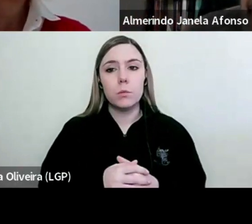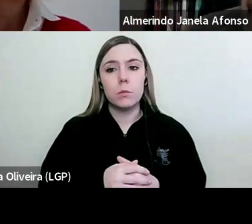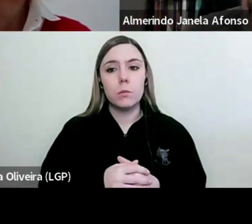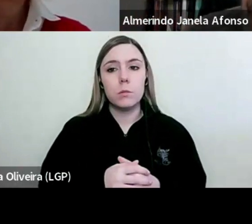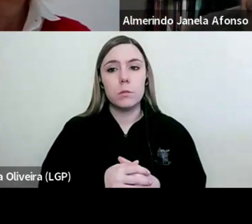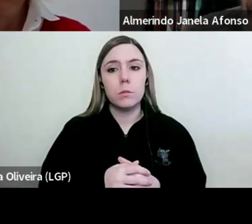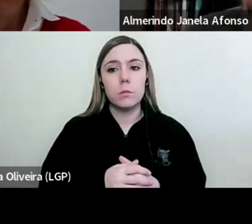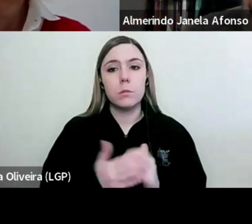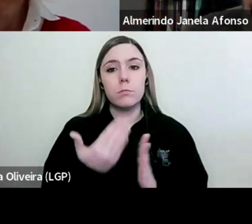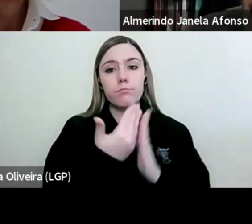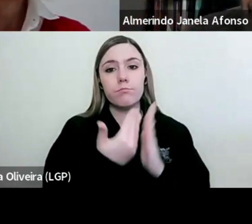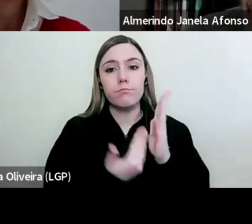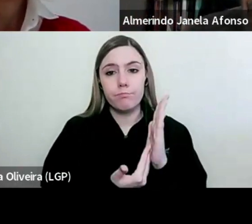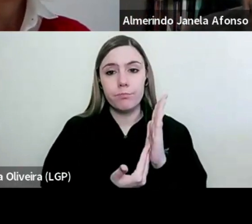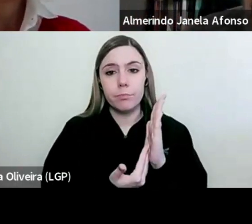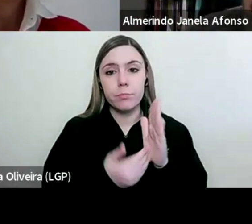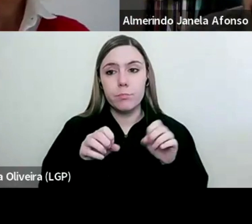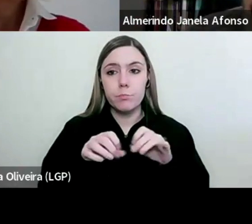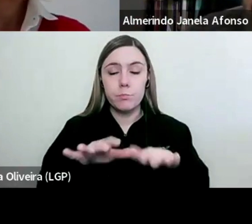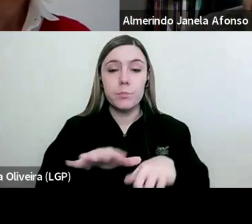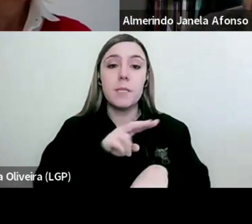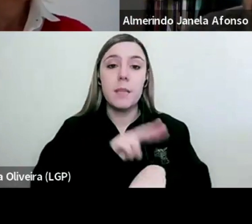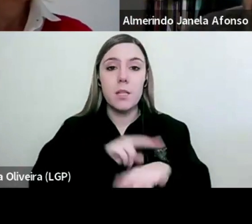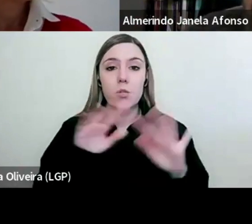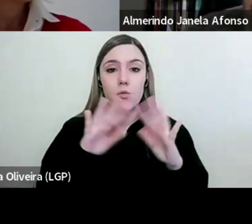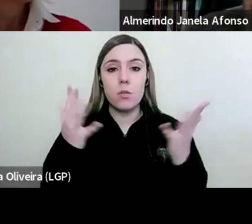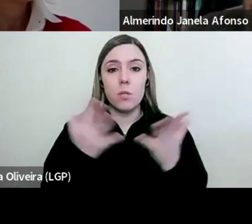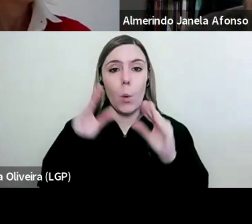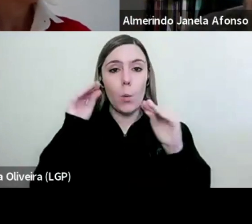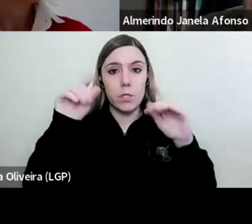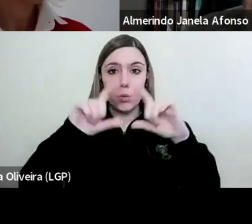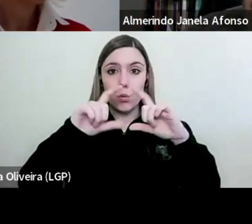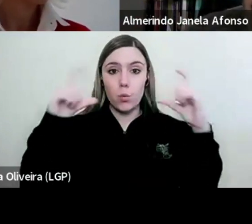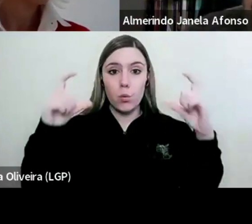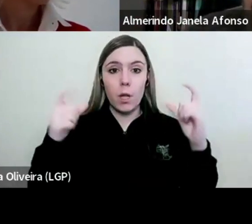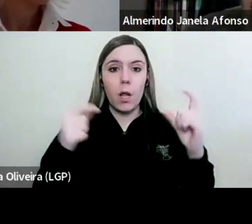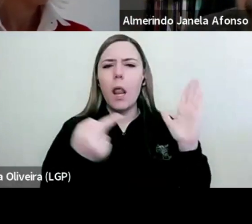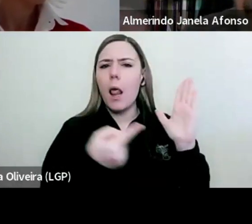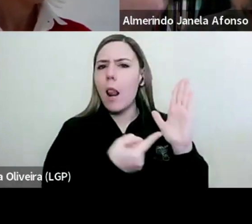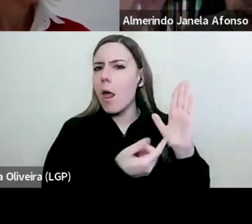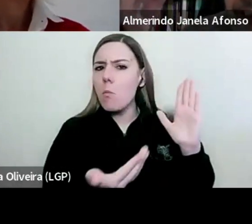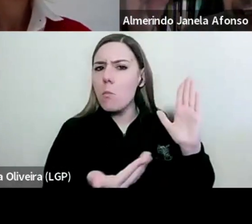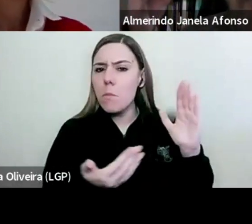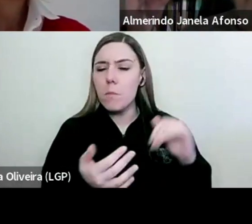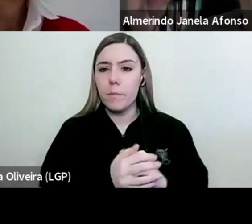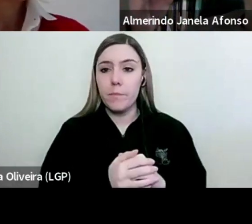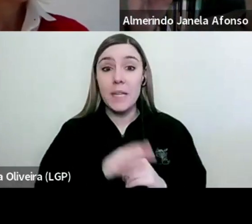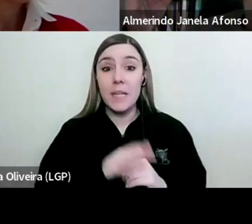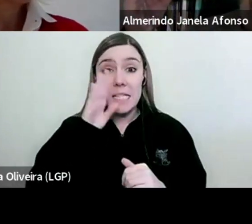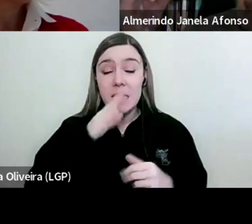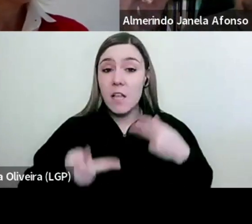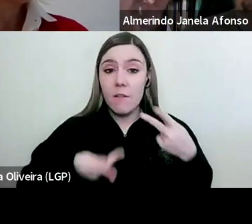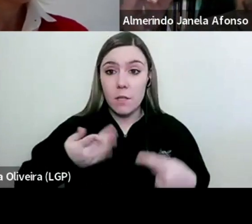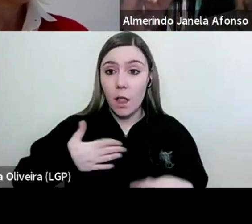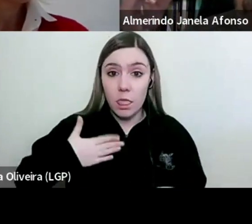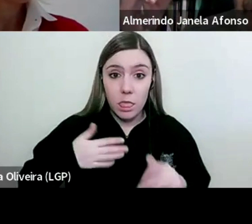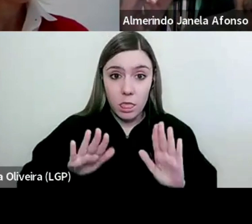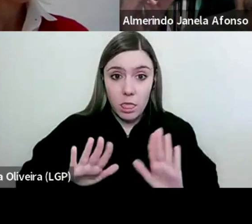da Direção-Geral do Ensino Secundário, que diz o seguinte. A recusa da avaliação,